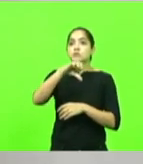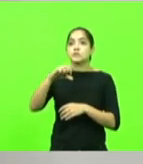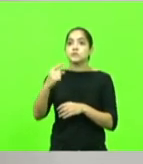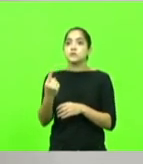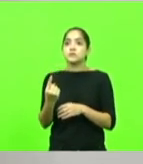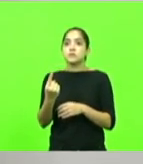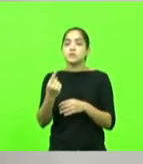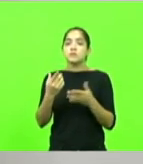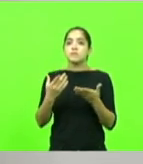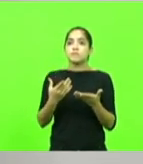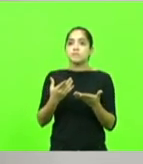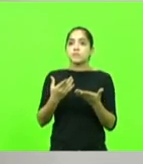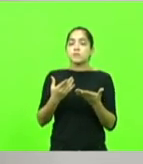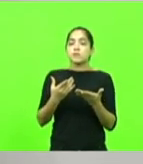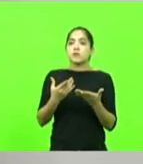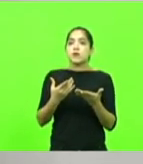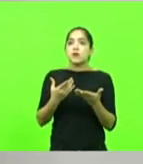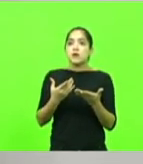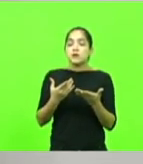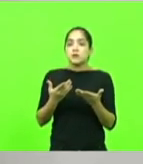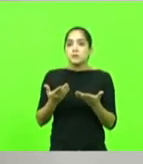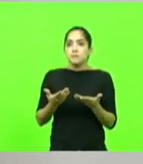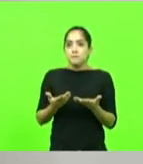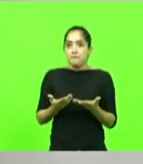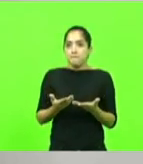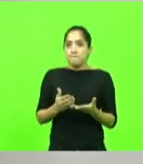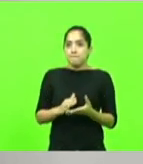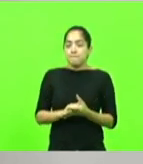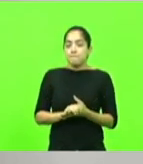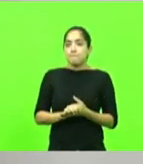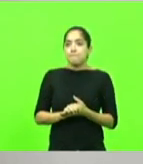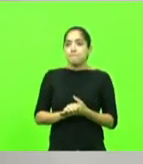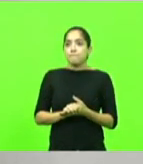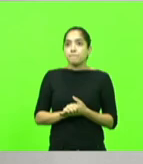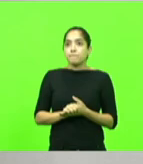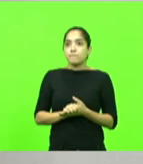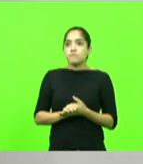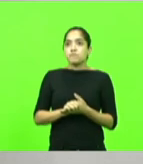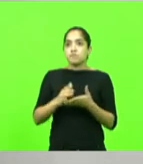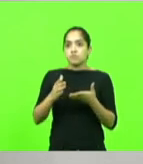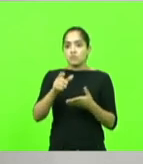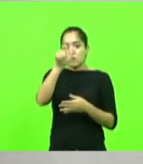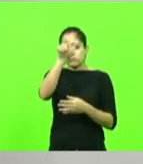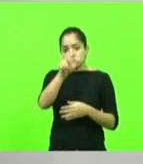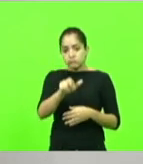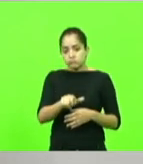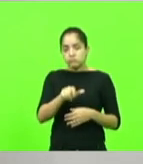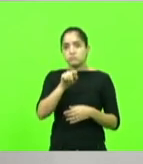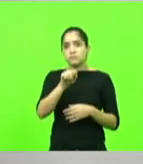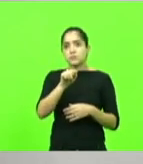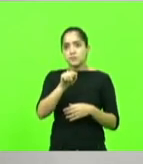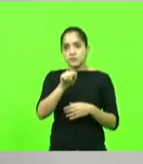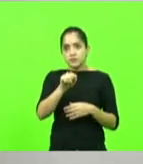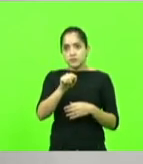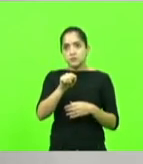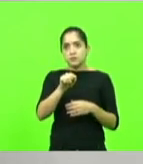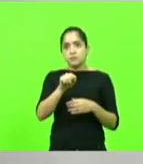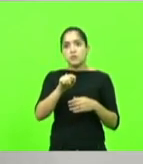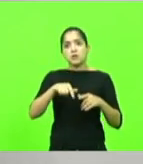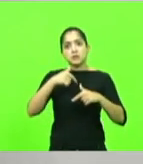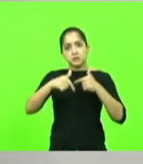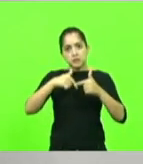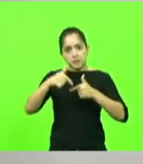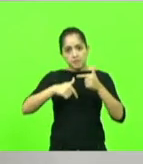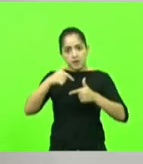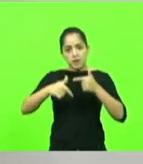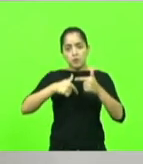duvido muito do caráter de uma pessoa, como quando ela disse que serviu o exército brasileiro e